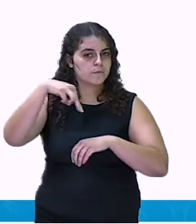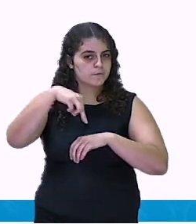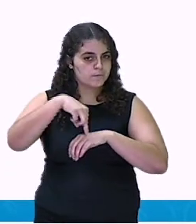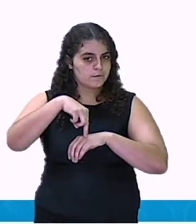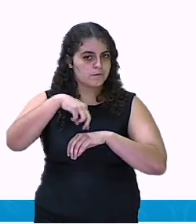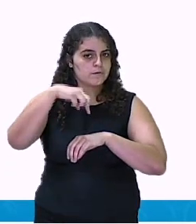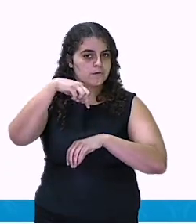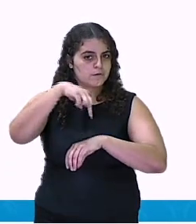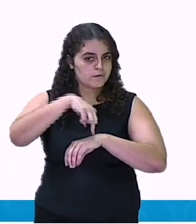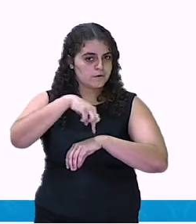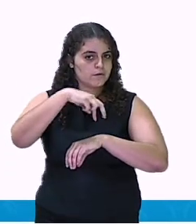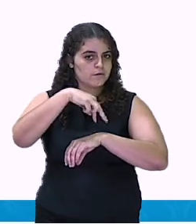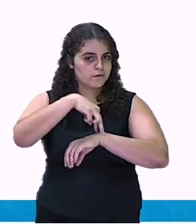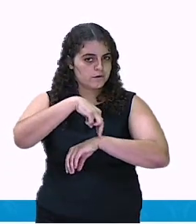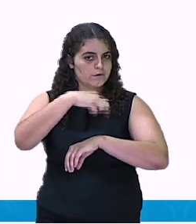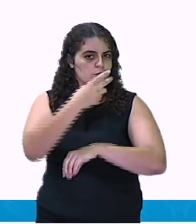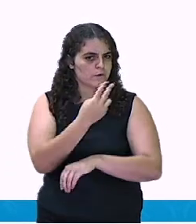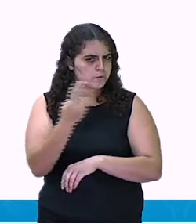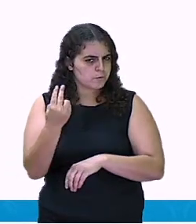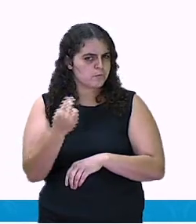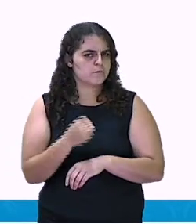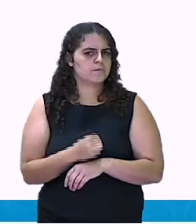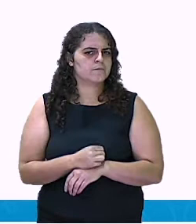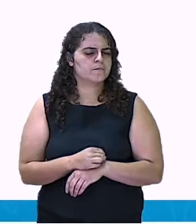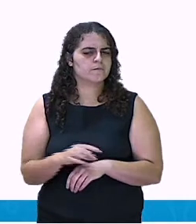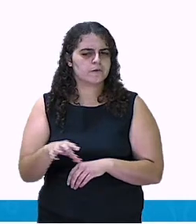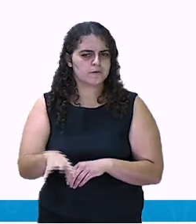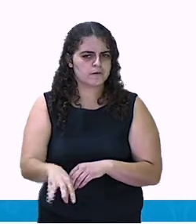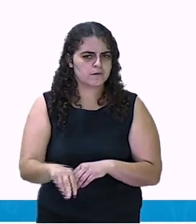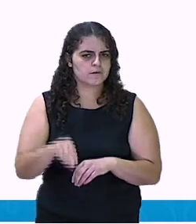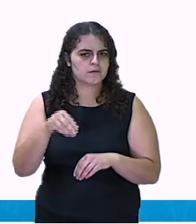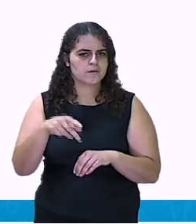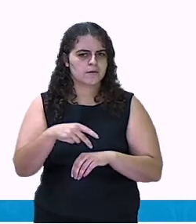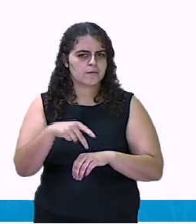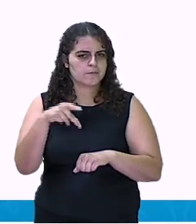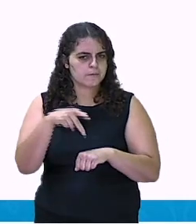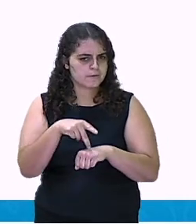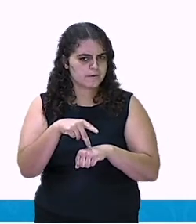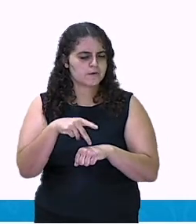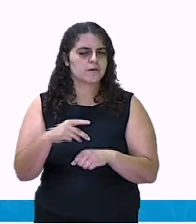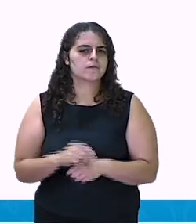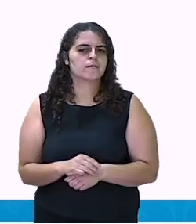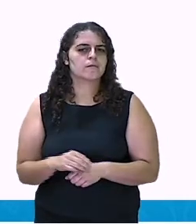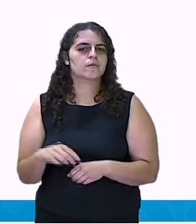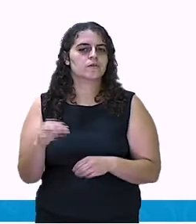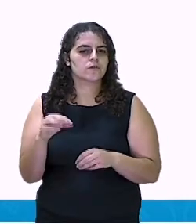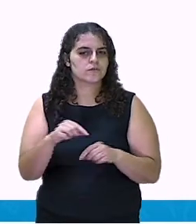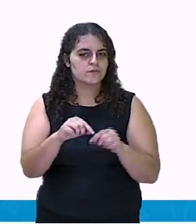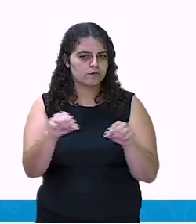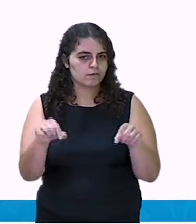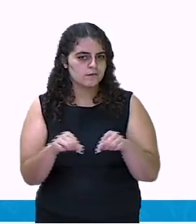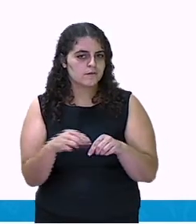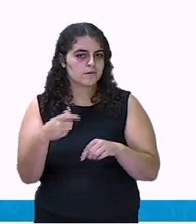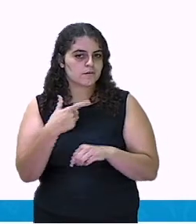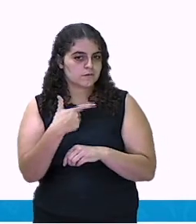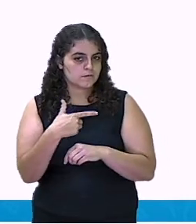mesma maneira. Pegando a pedrinha quando estiver na casa 2.